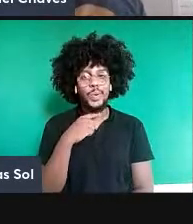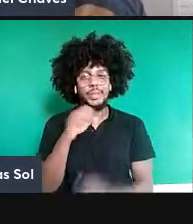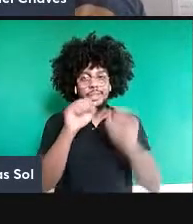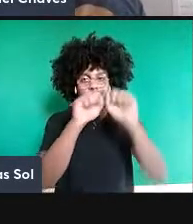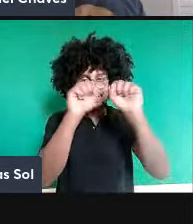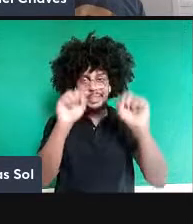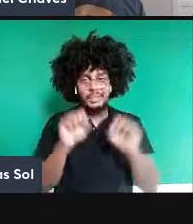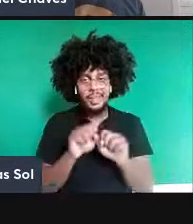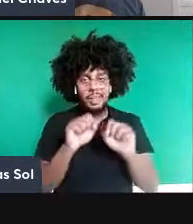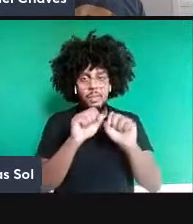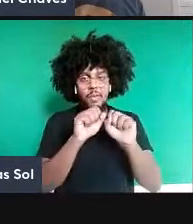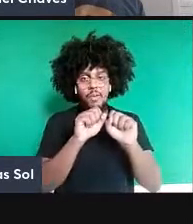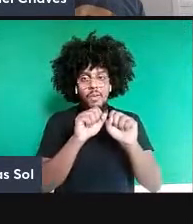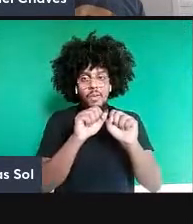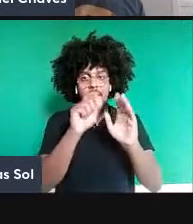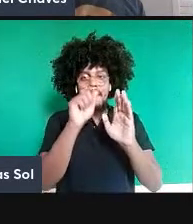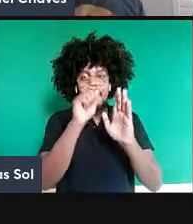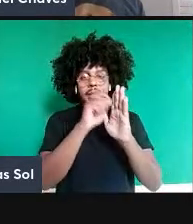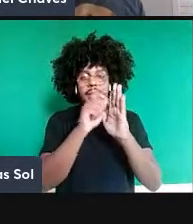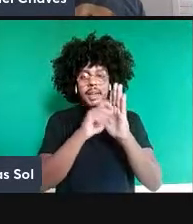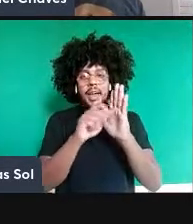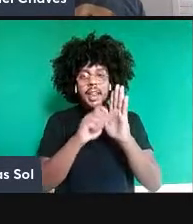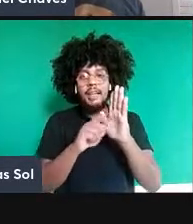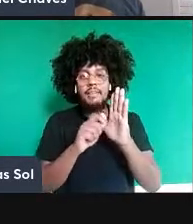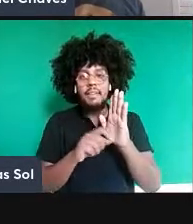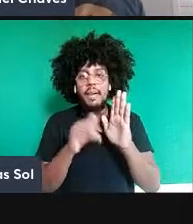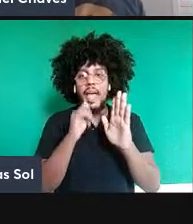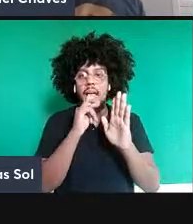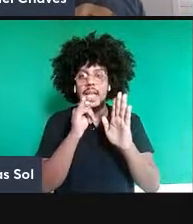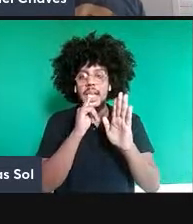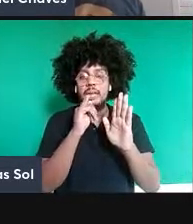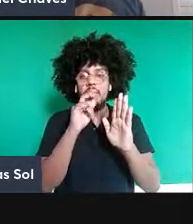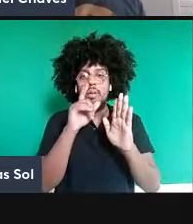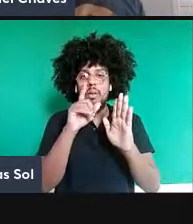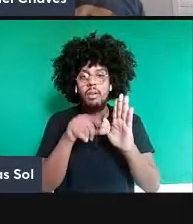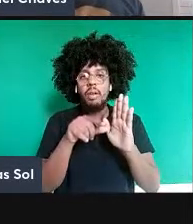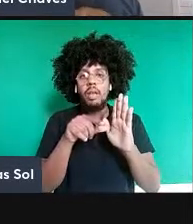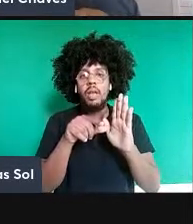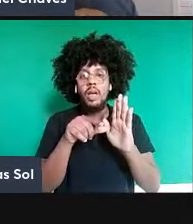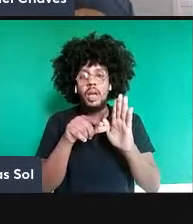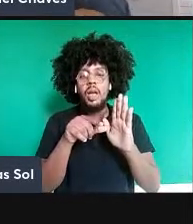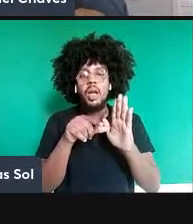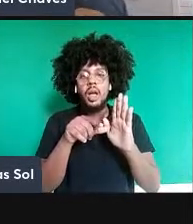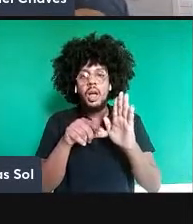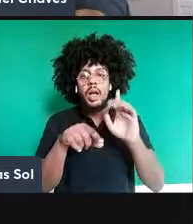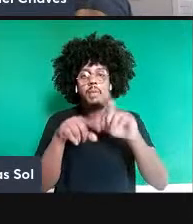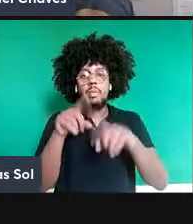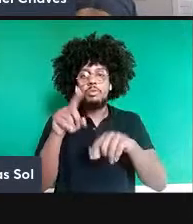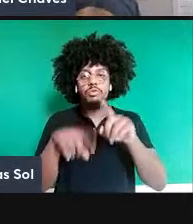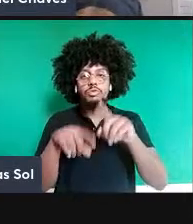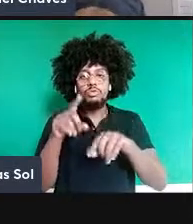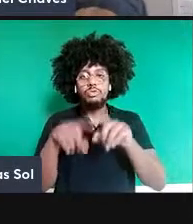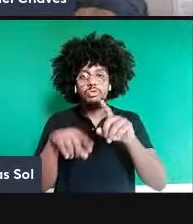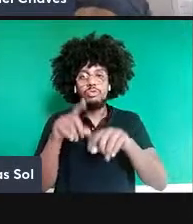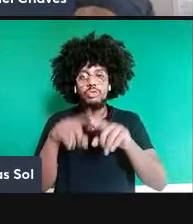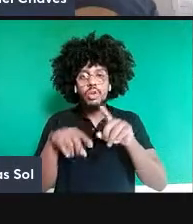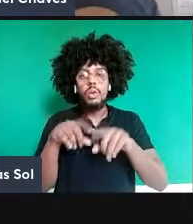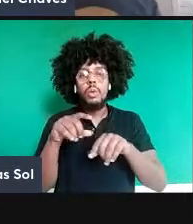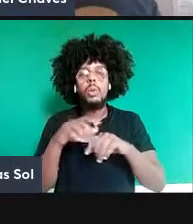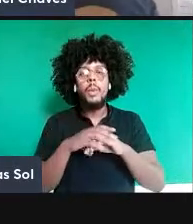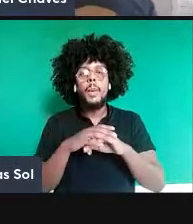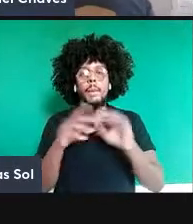como o produto tensorial dos seus constituintes elementares. Então,